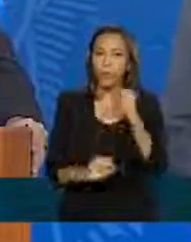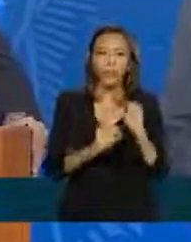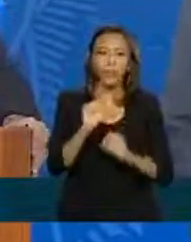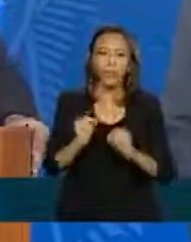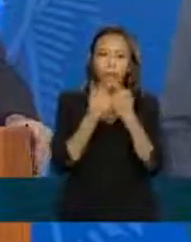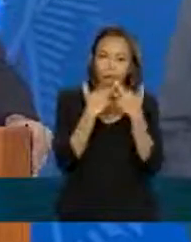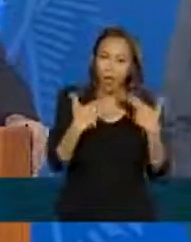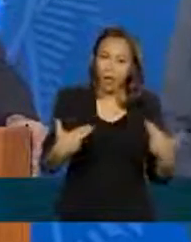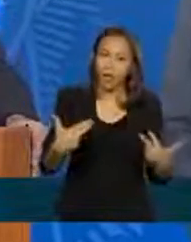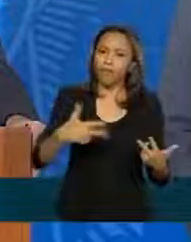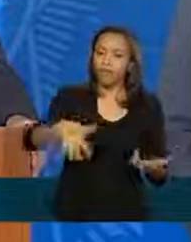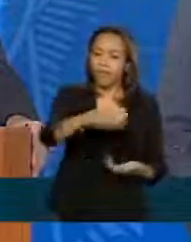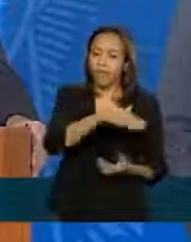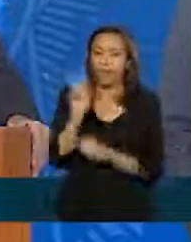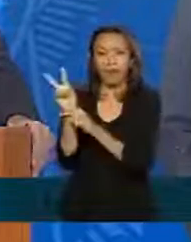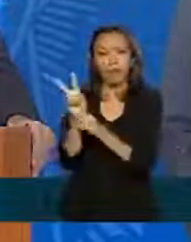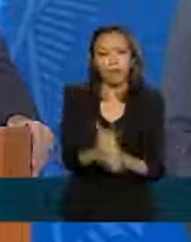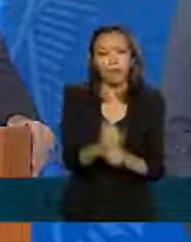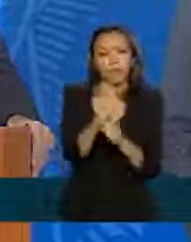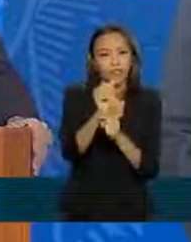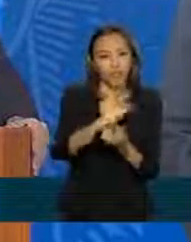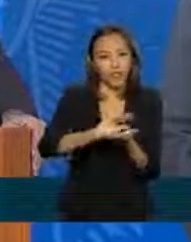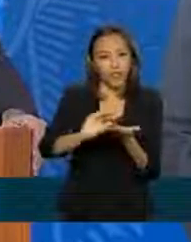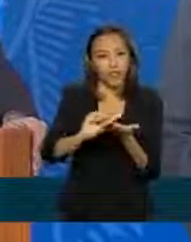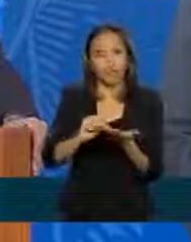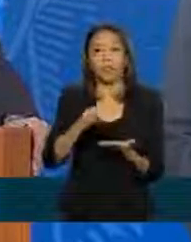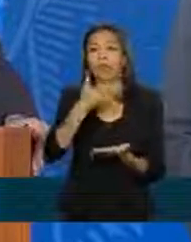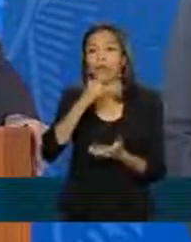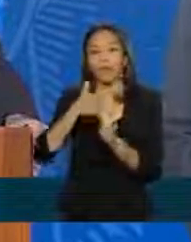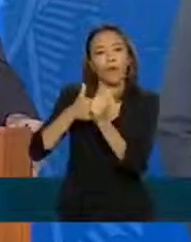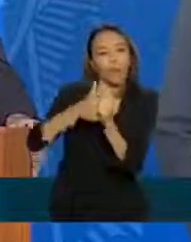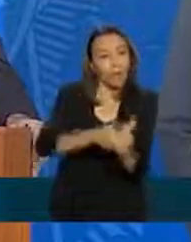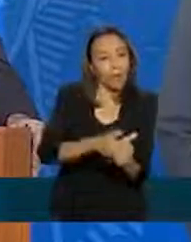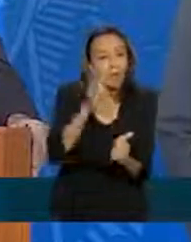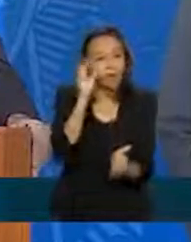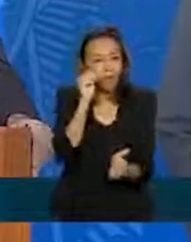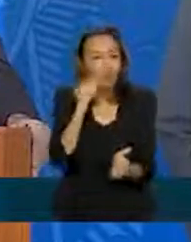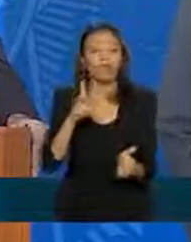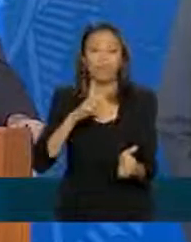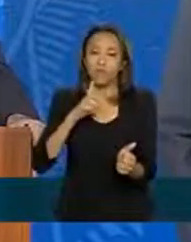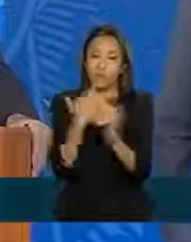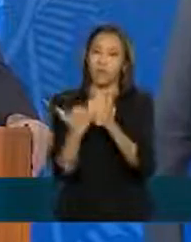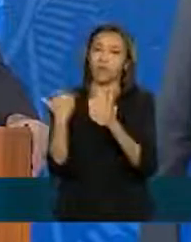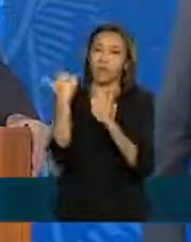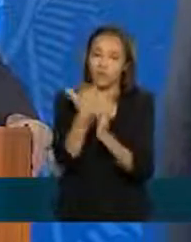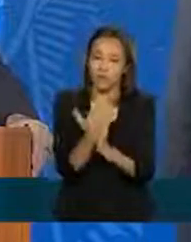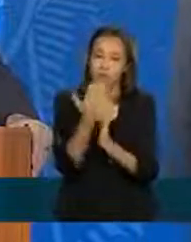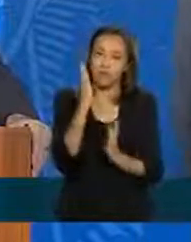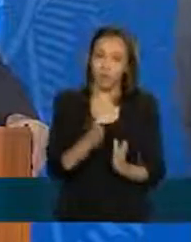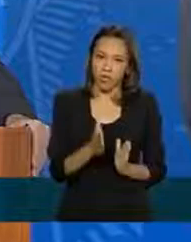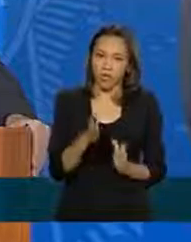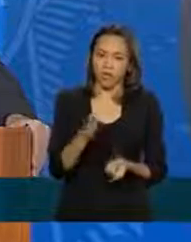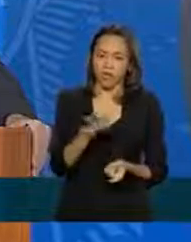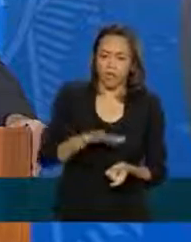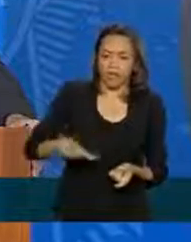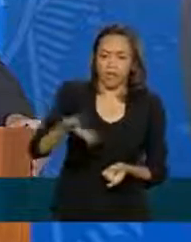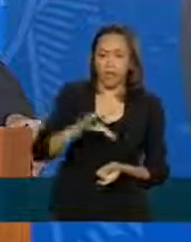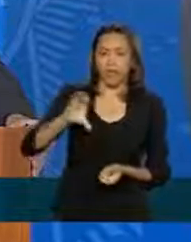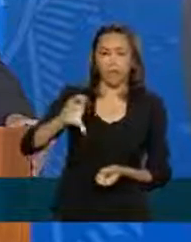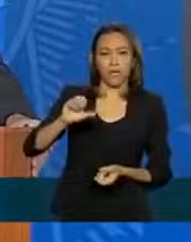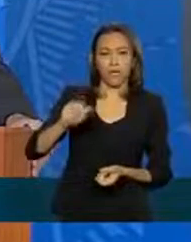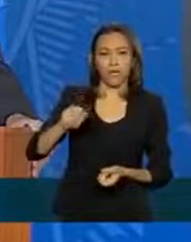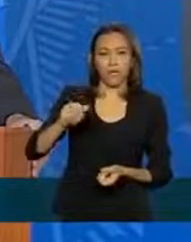história de crédito no Brasil. para quem acompanha os dados. Nós tivemos um aumento no volume de mercado de capitais,